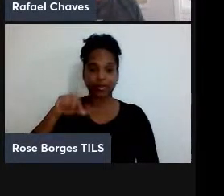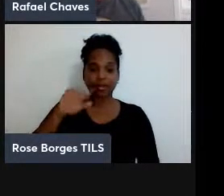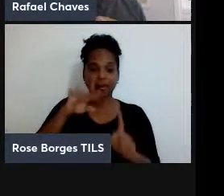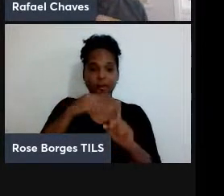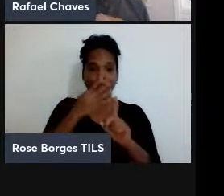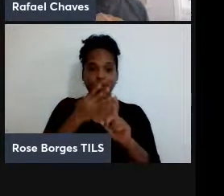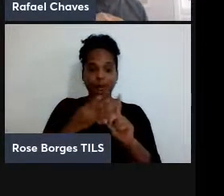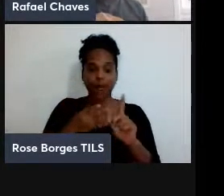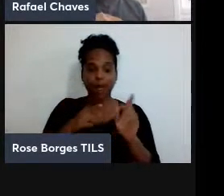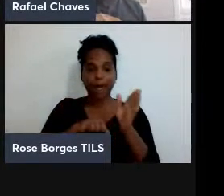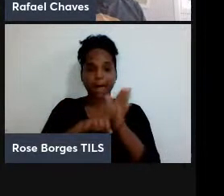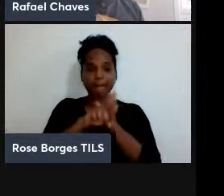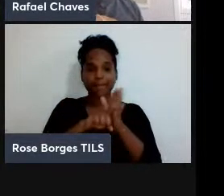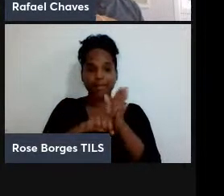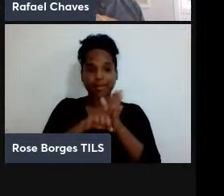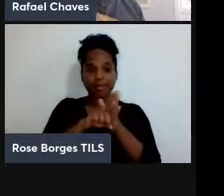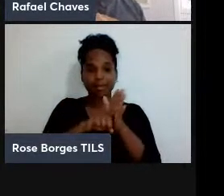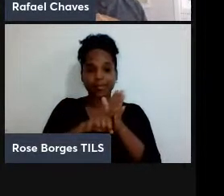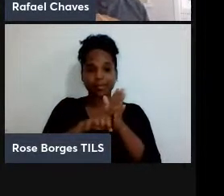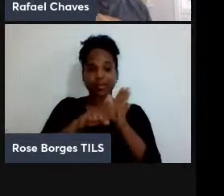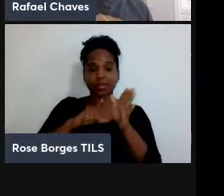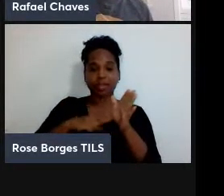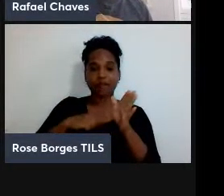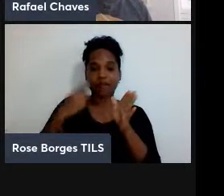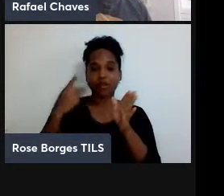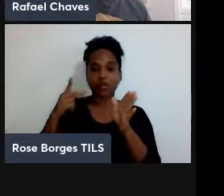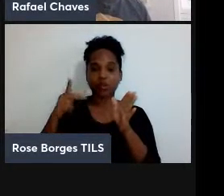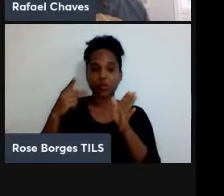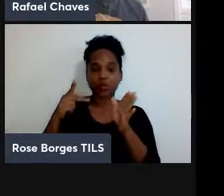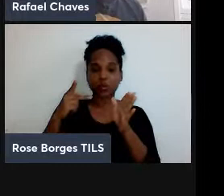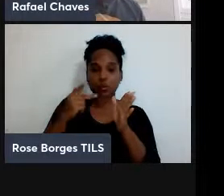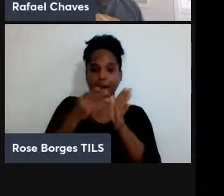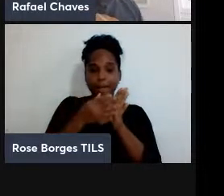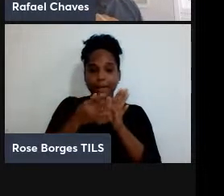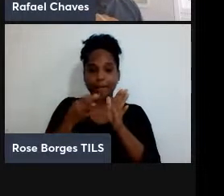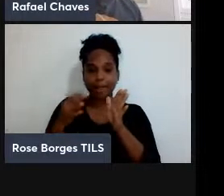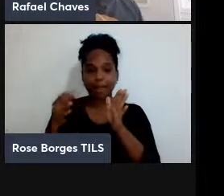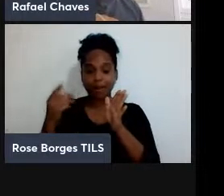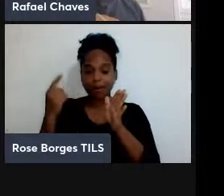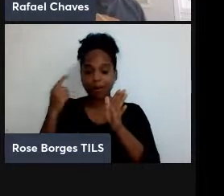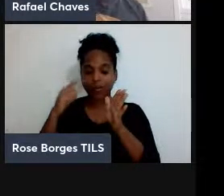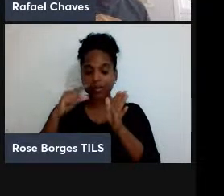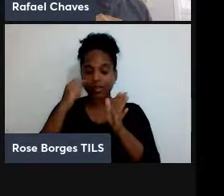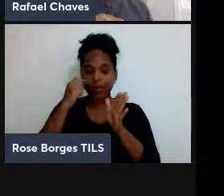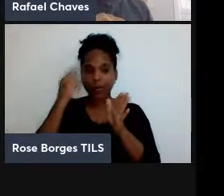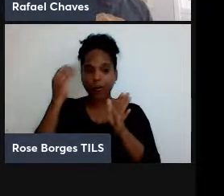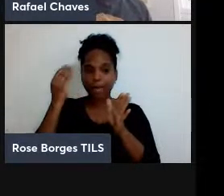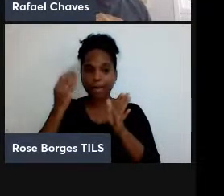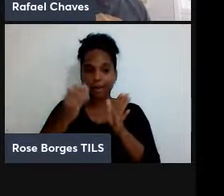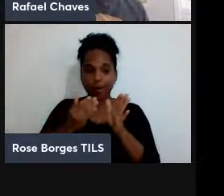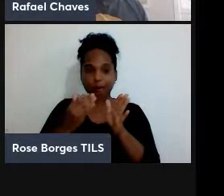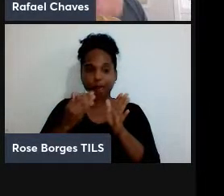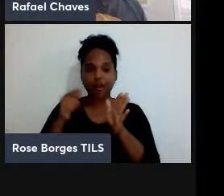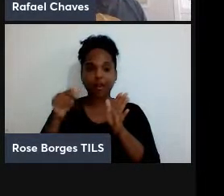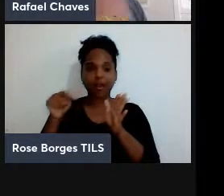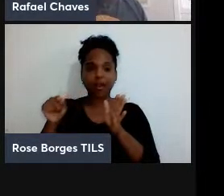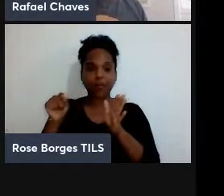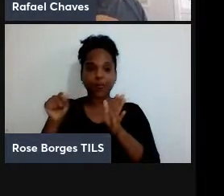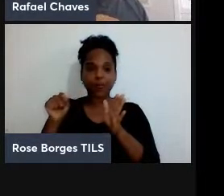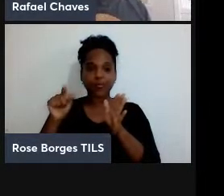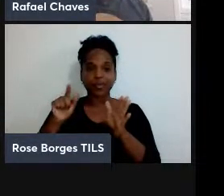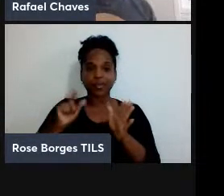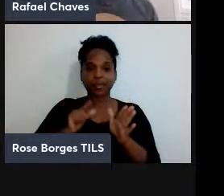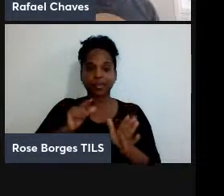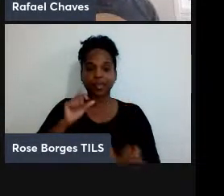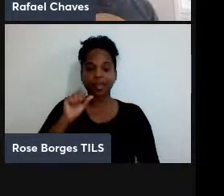que, ao arriscarem as suas carreiras, conseguiram provar algo tão fundamental sobre a natureza. Como disse Aspé, né, certa